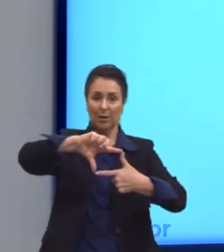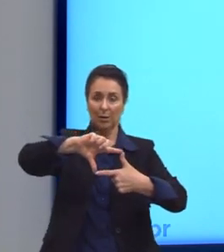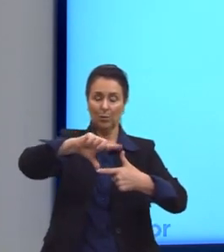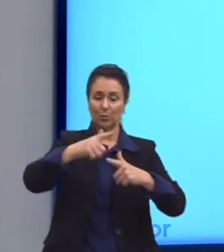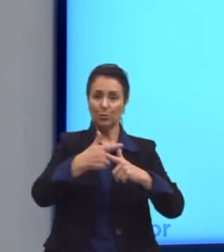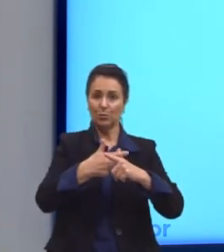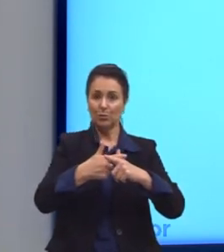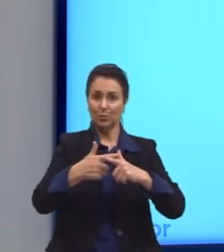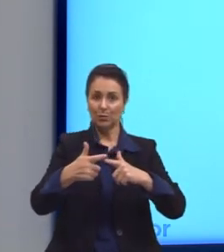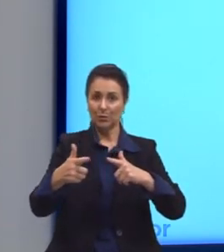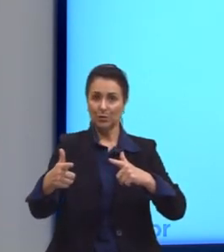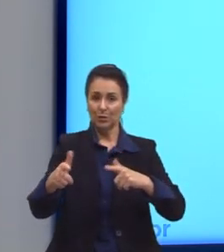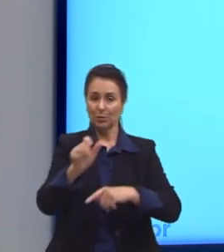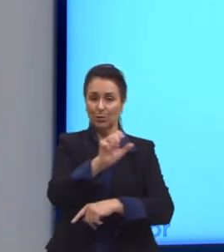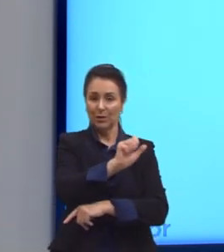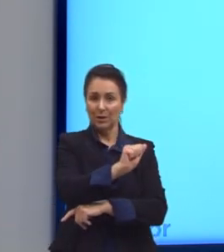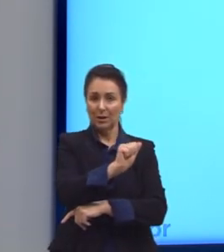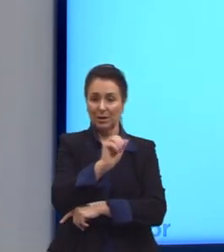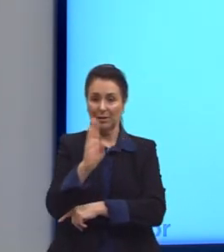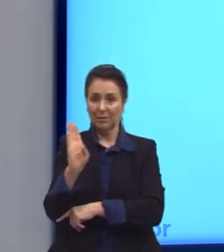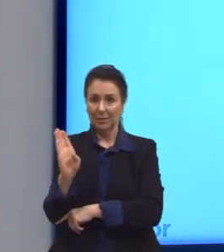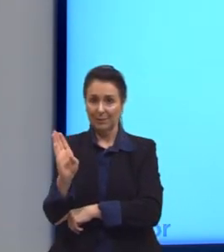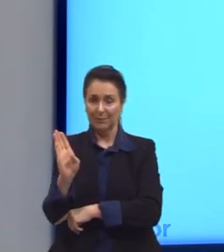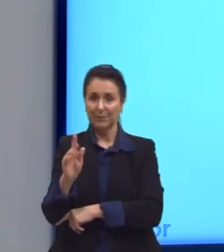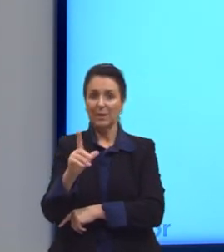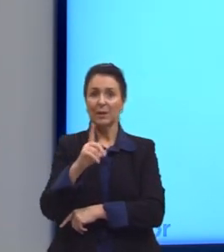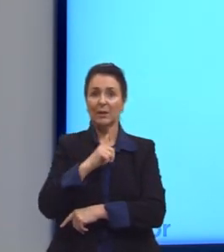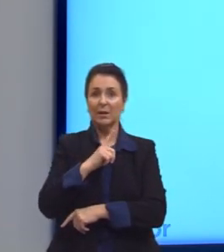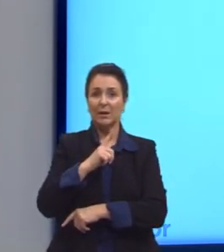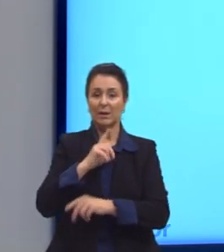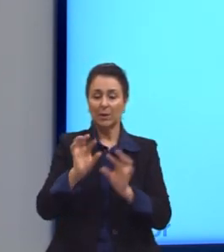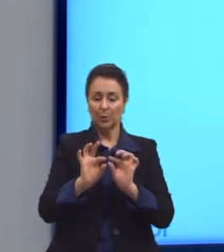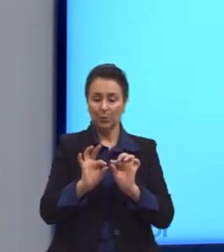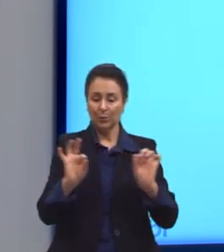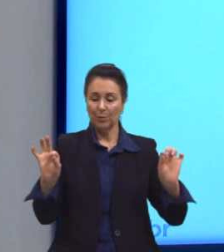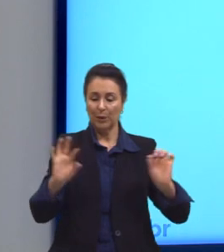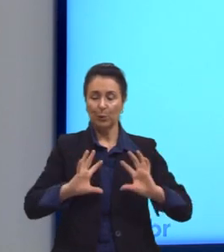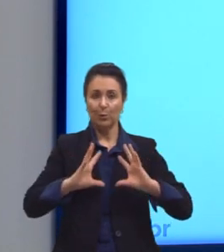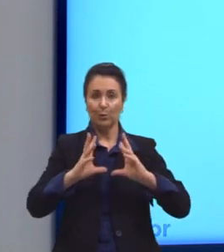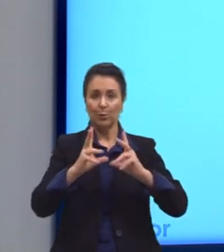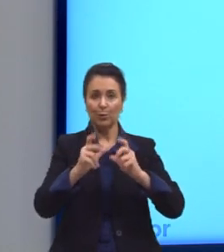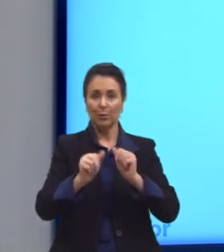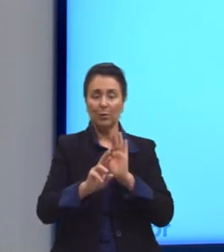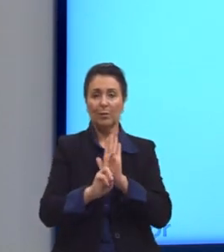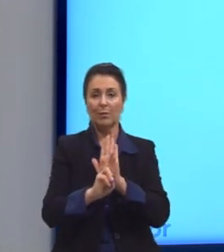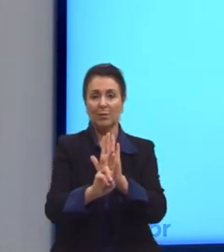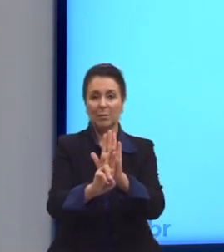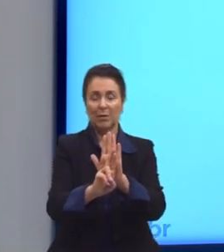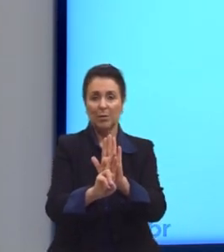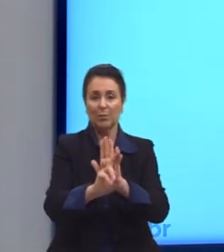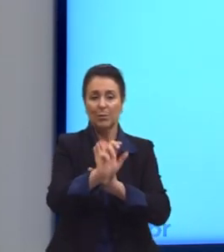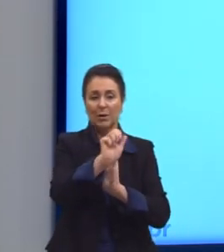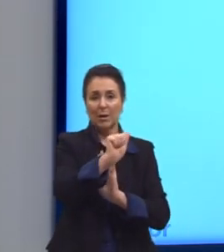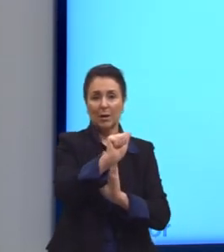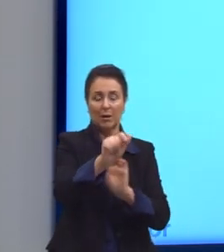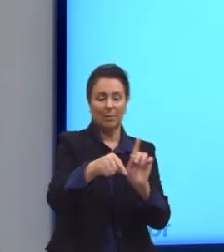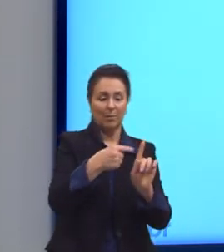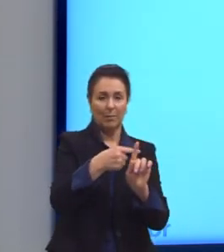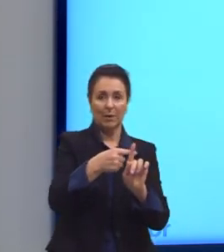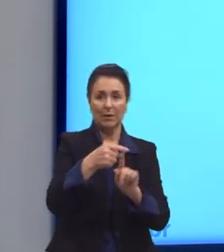dividido nos segmentos A e B, e também o comprimento total representado por A mais B.